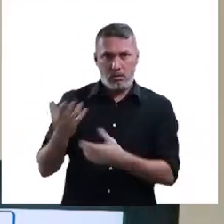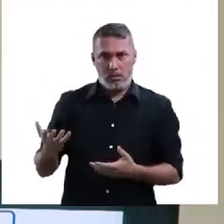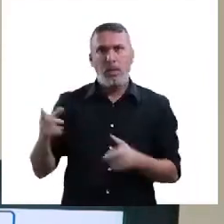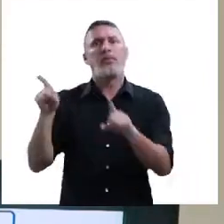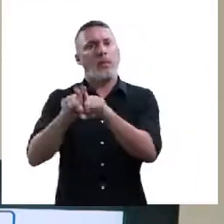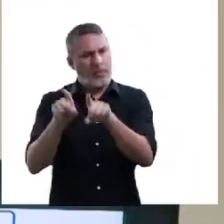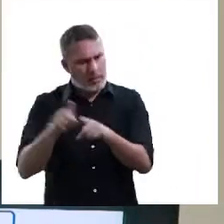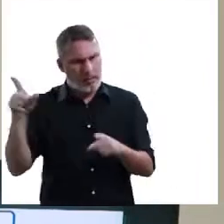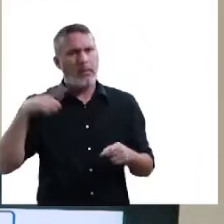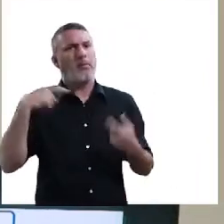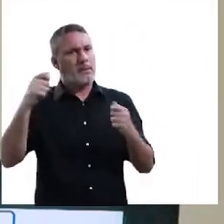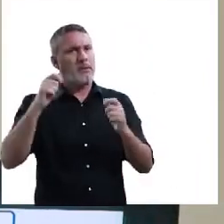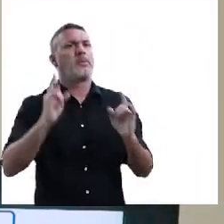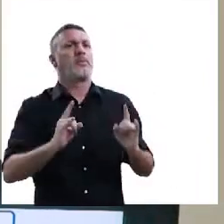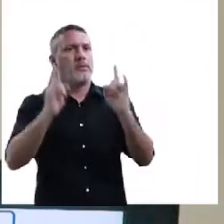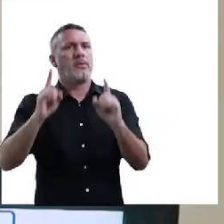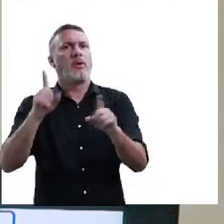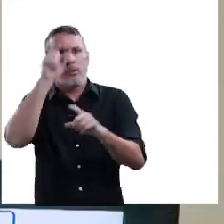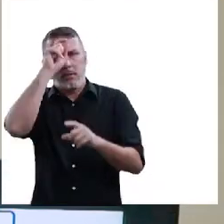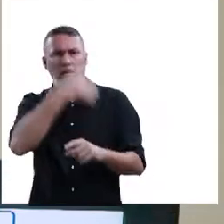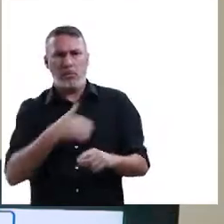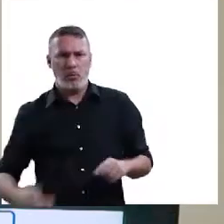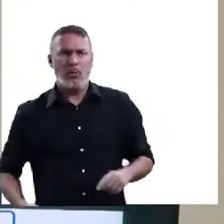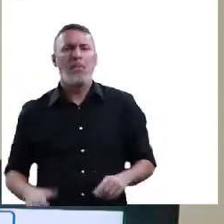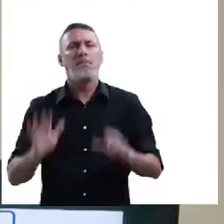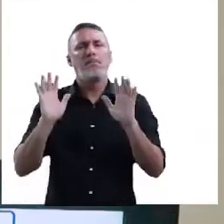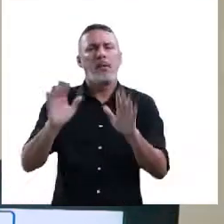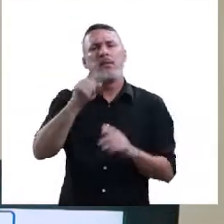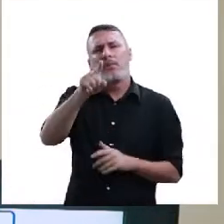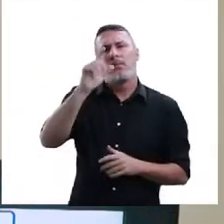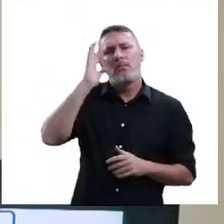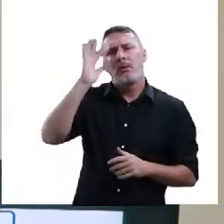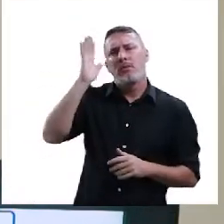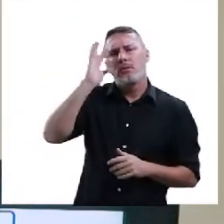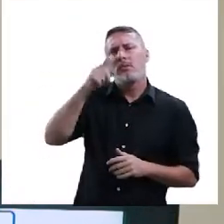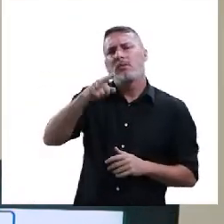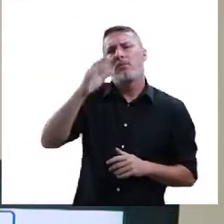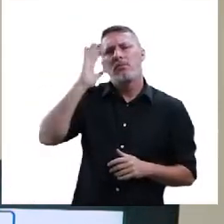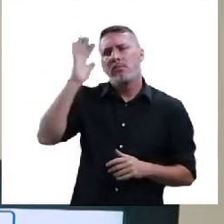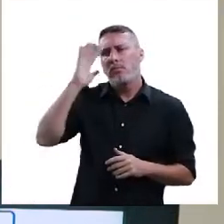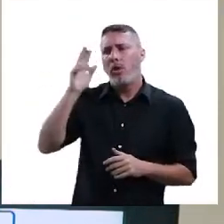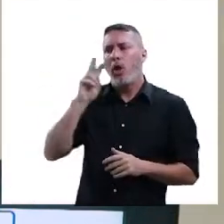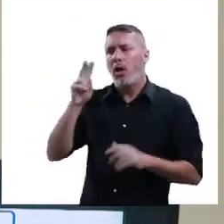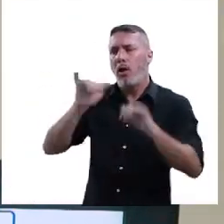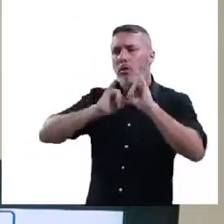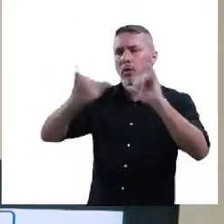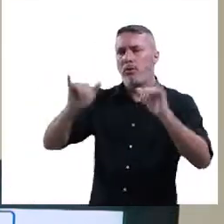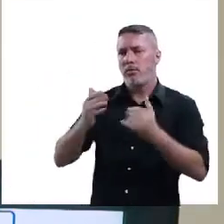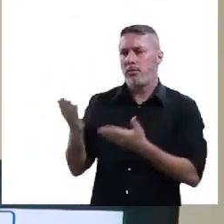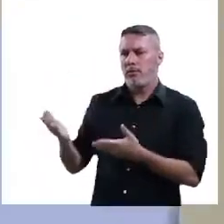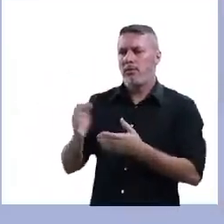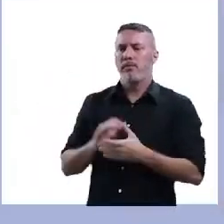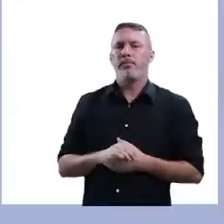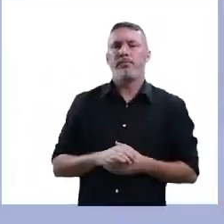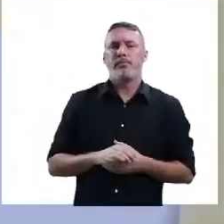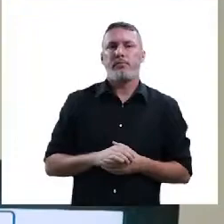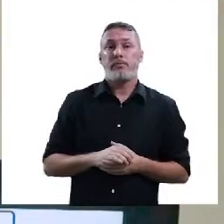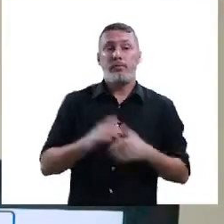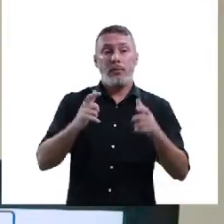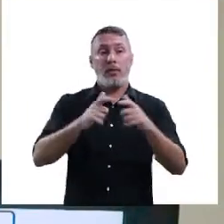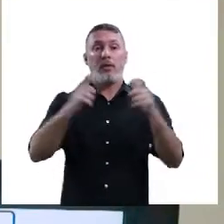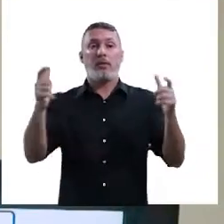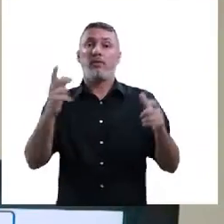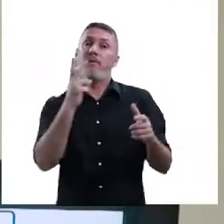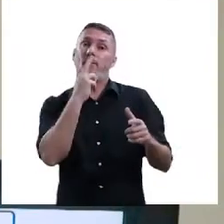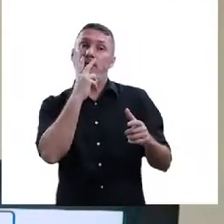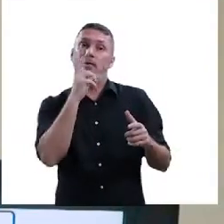Também. Uma negligência estatal. Precisa o quê? Fazer hospitais públicos. Mas pensa um pouquinho. Pensa nessa notícia. Região